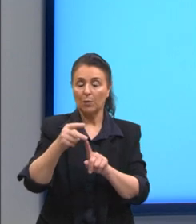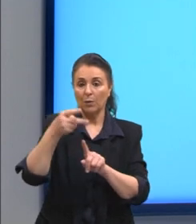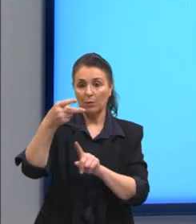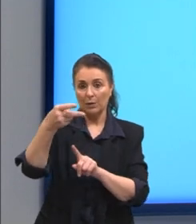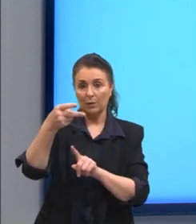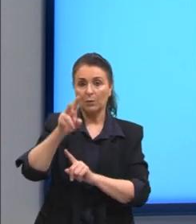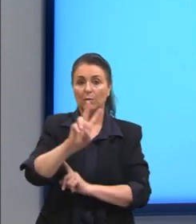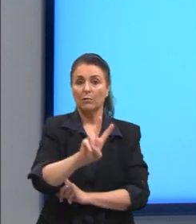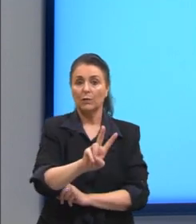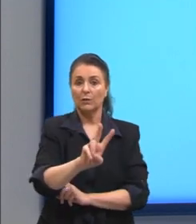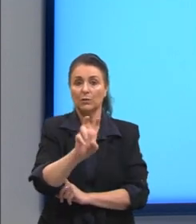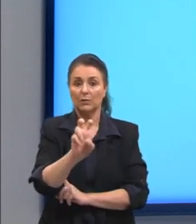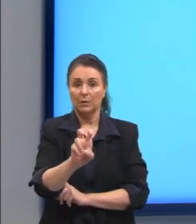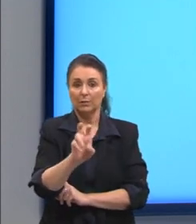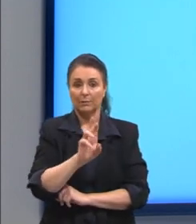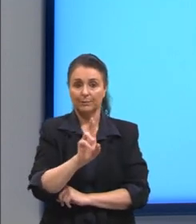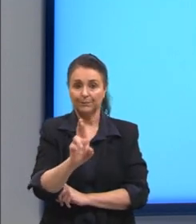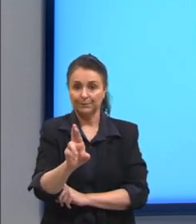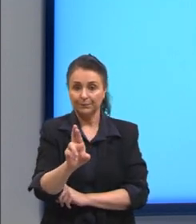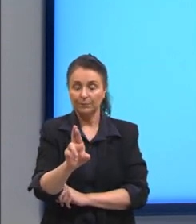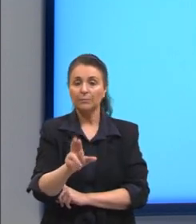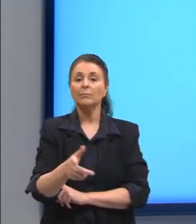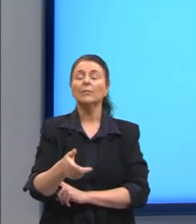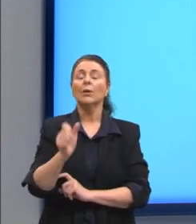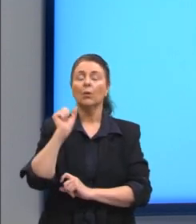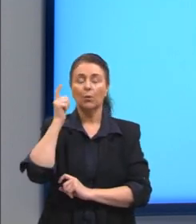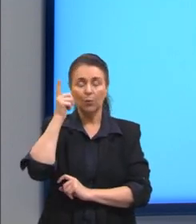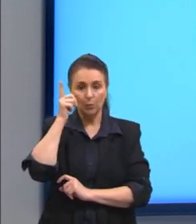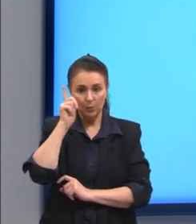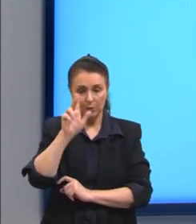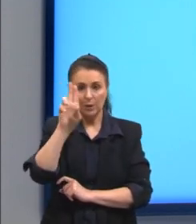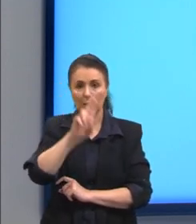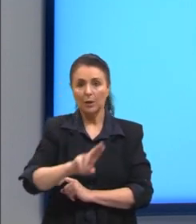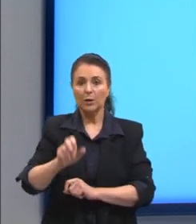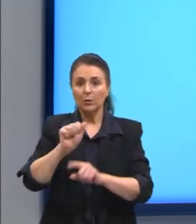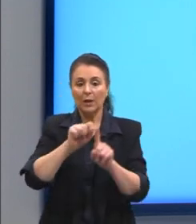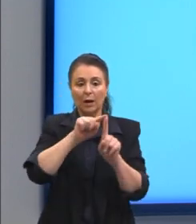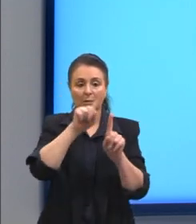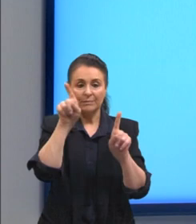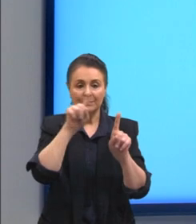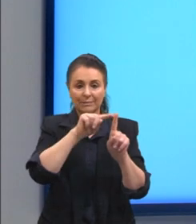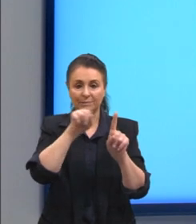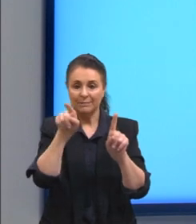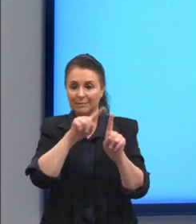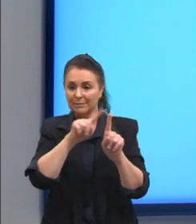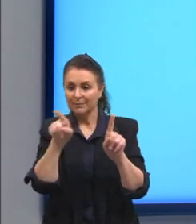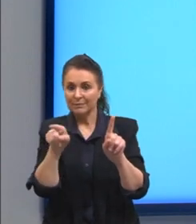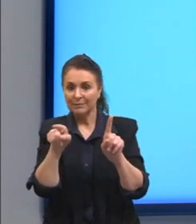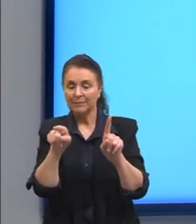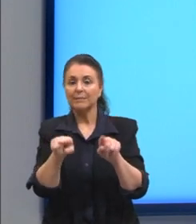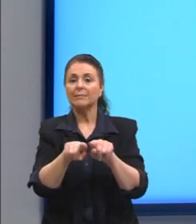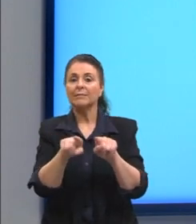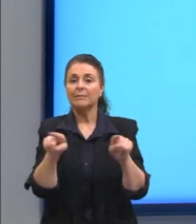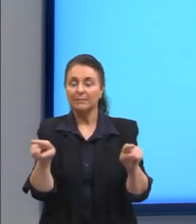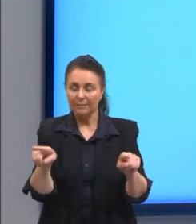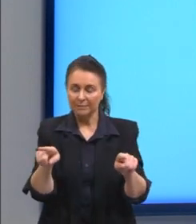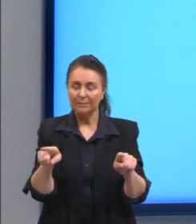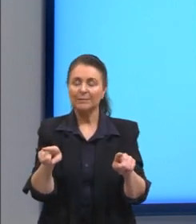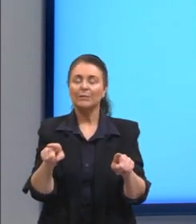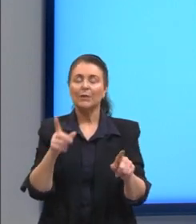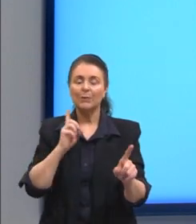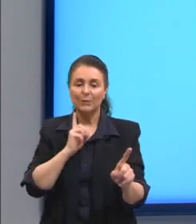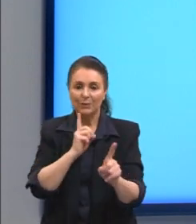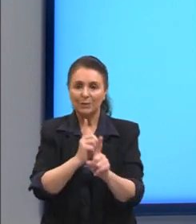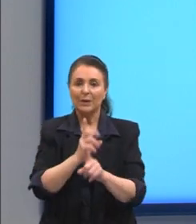25. De novo dá para utilizar a distributiva o chuveirinho mas chegamos sempre na mesma